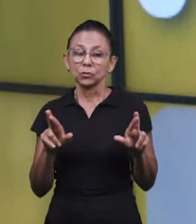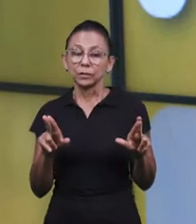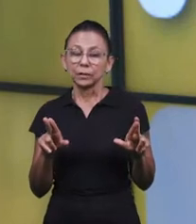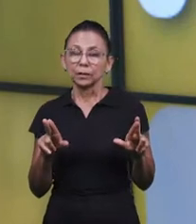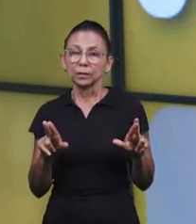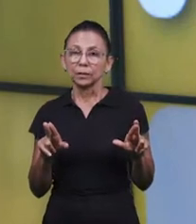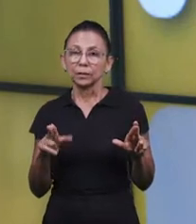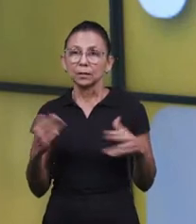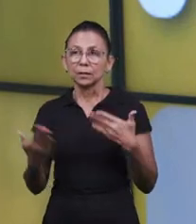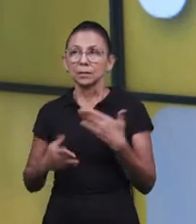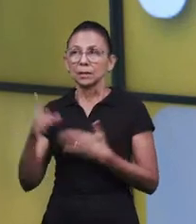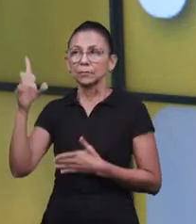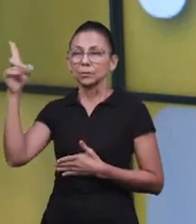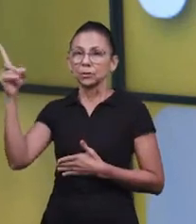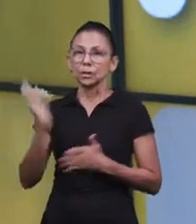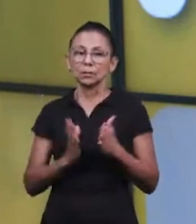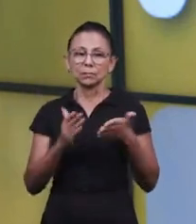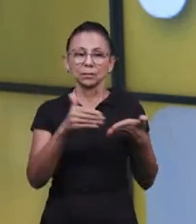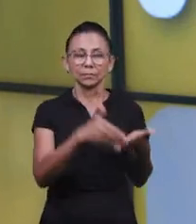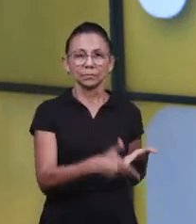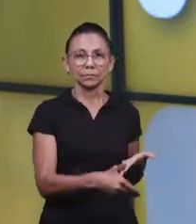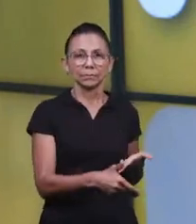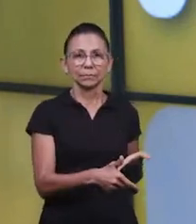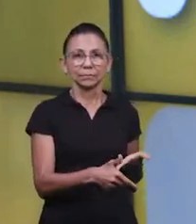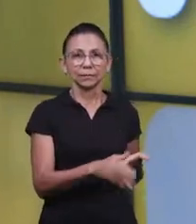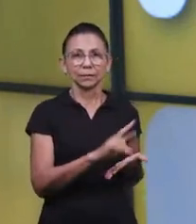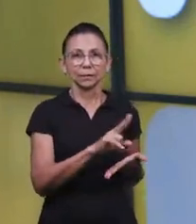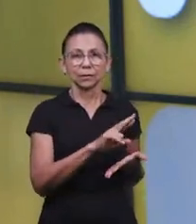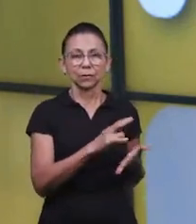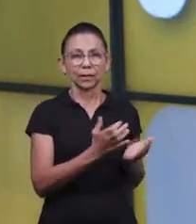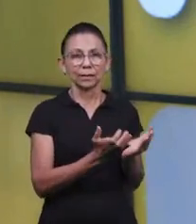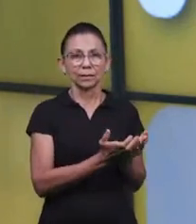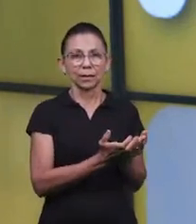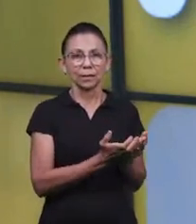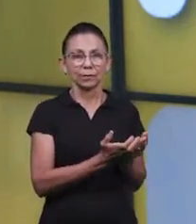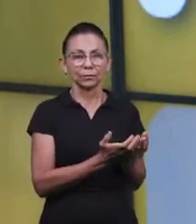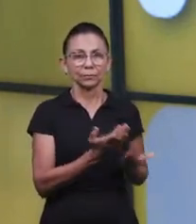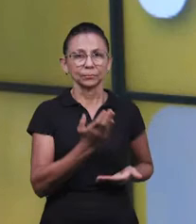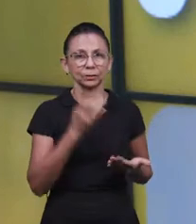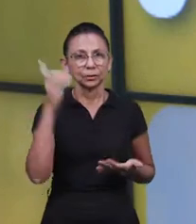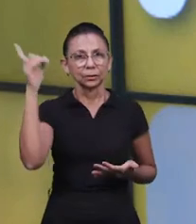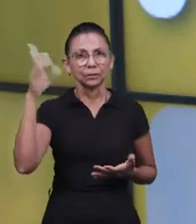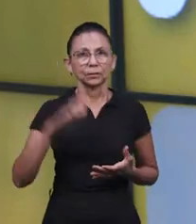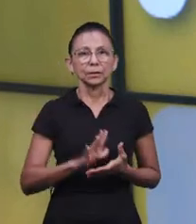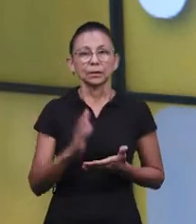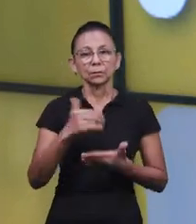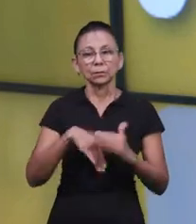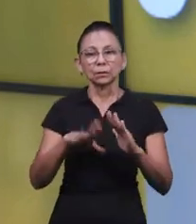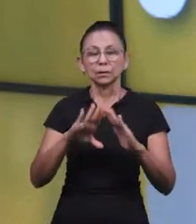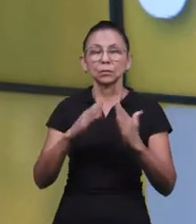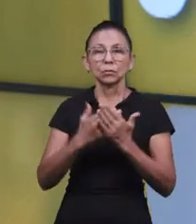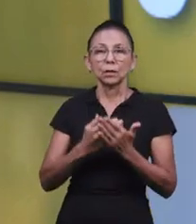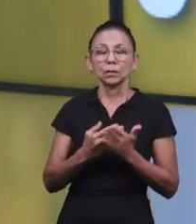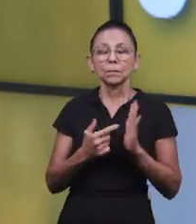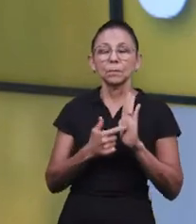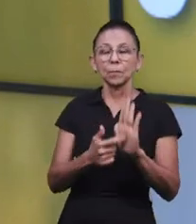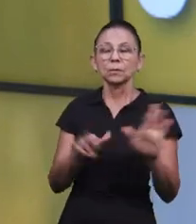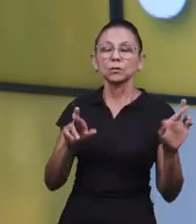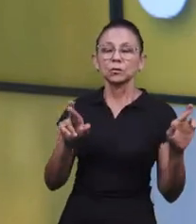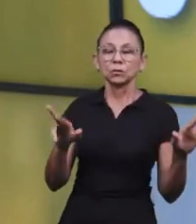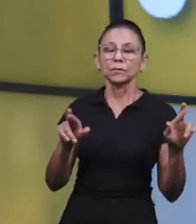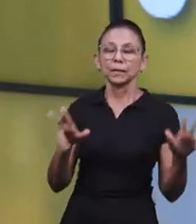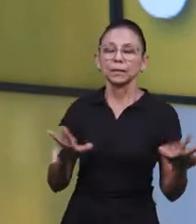veria essa diferença entre o servo de Deus e aquele que não serve a Deus. Então, nesse momento, fica claro dentro das escolas essa diferença.